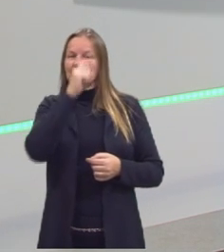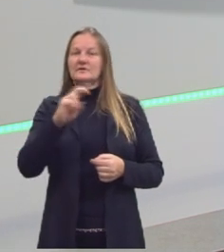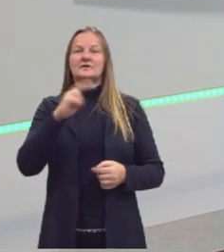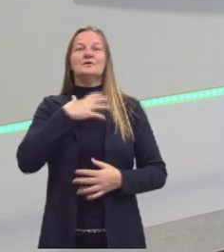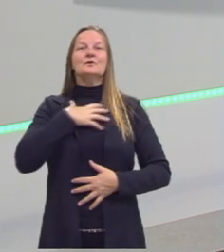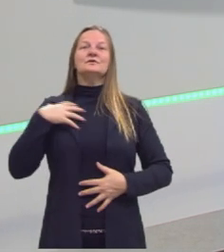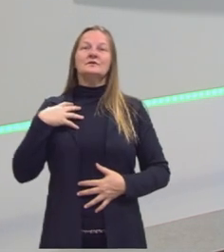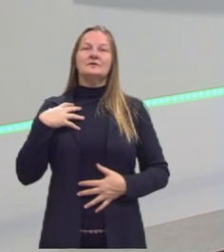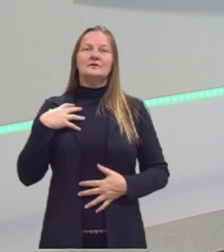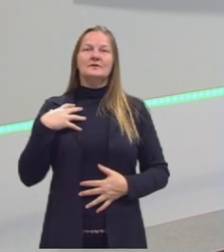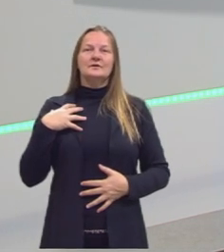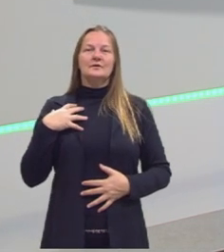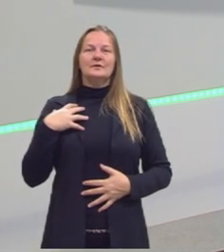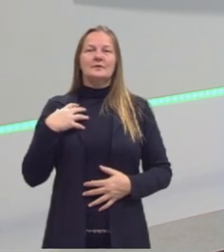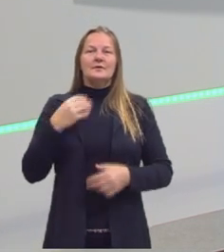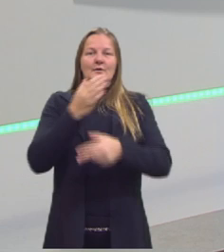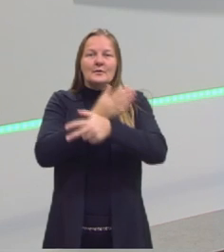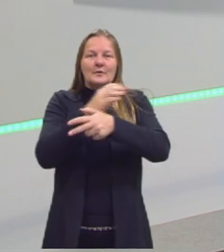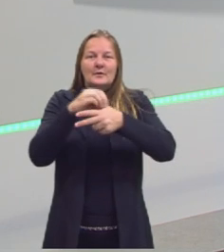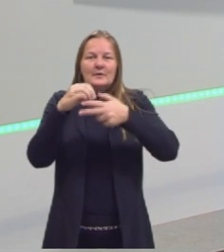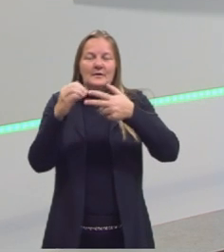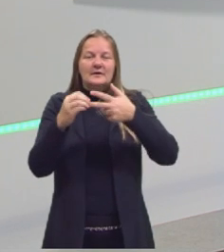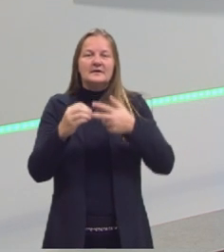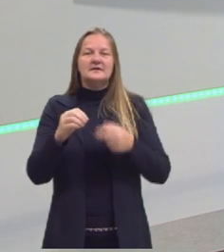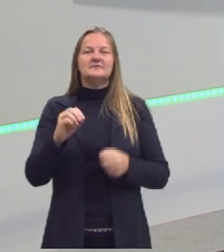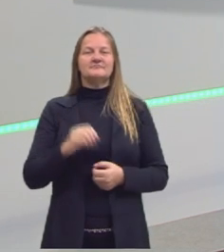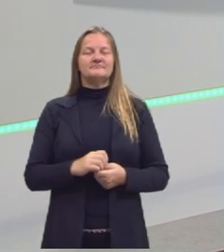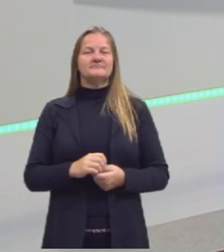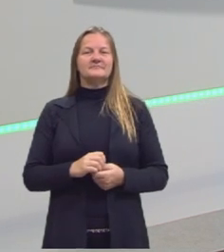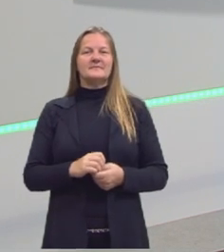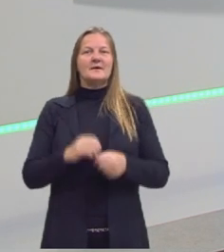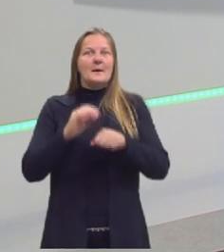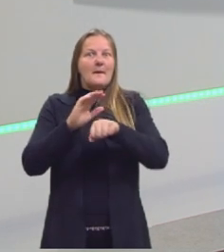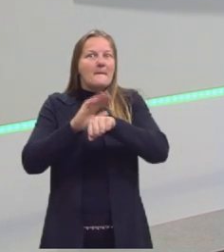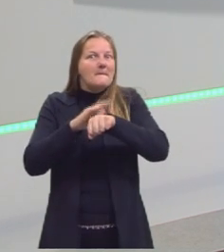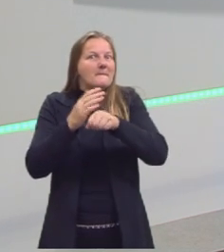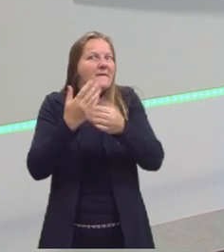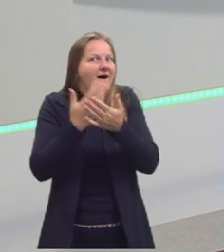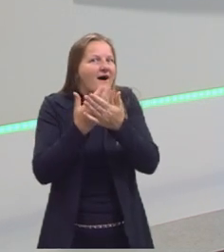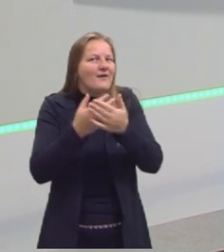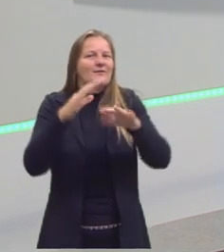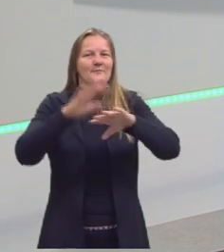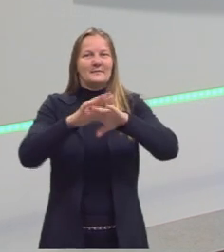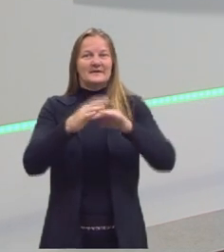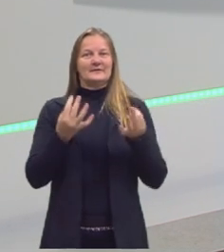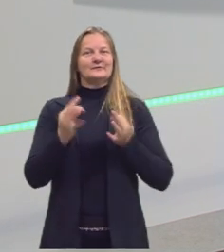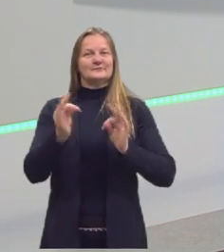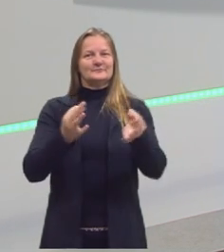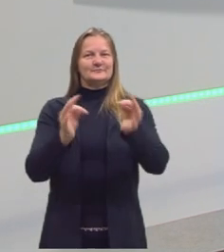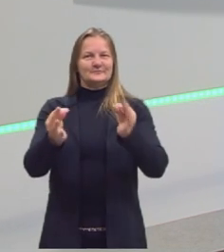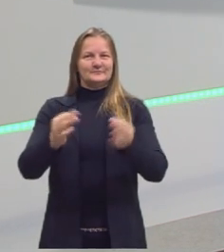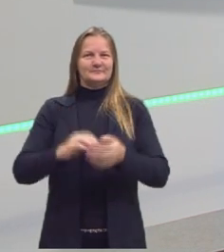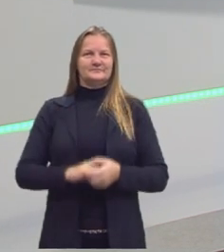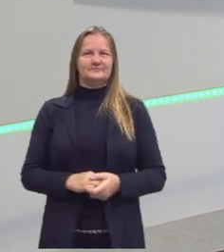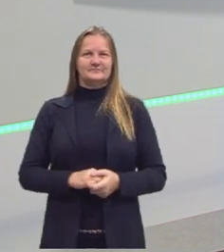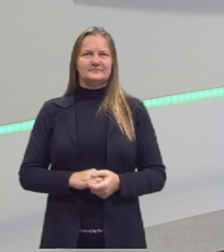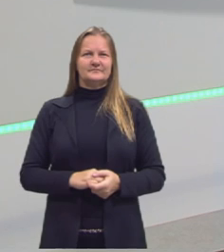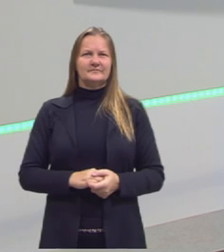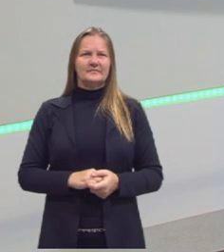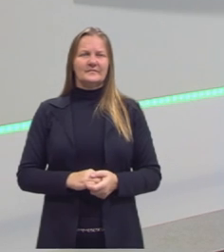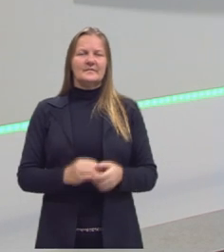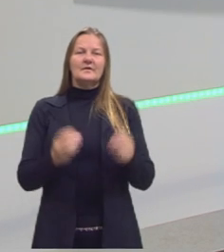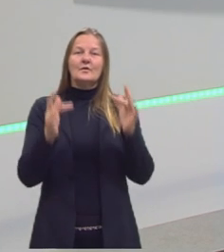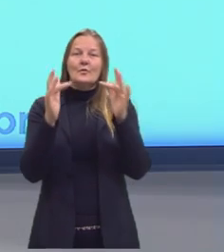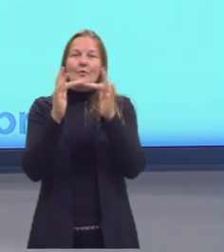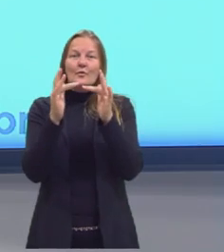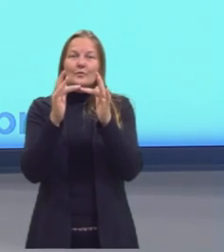a camiseta do pré-enem, compartilhando com vocês então mais uma aula de matemática e suas tecnologias. Deixo aqui